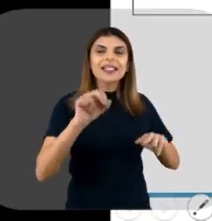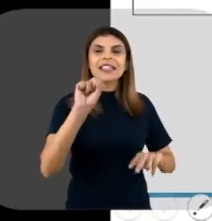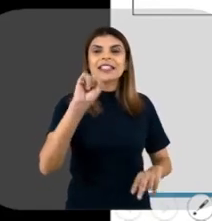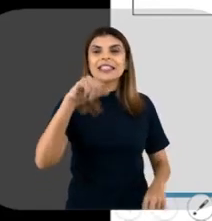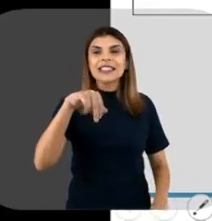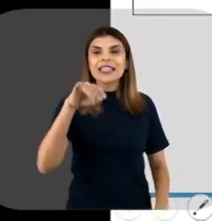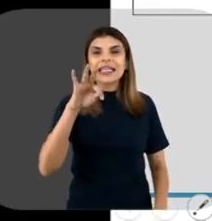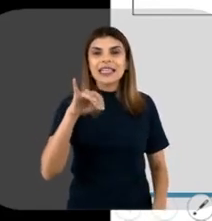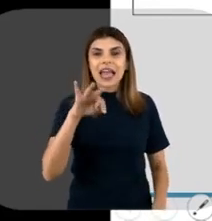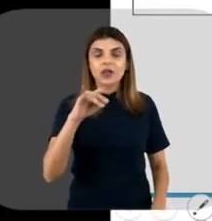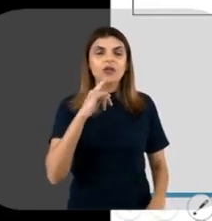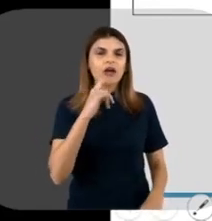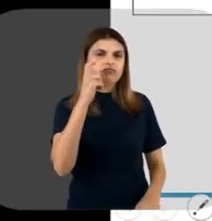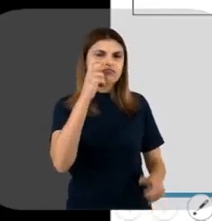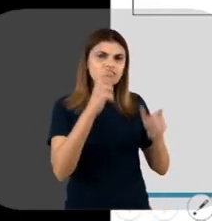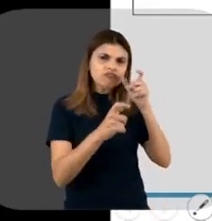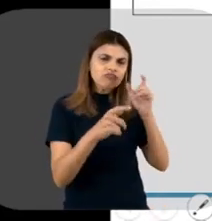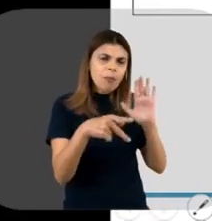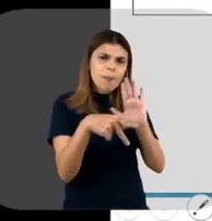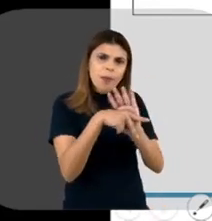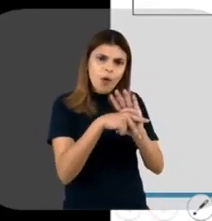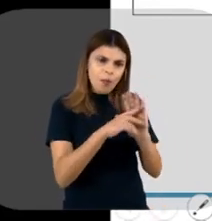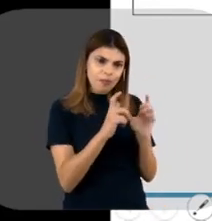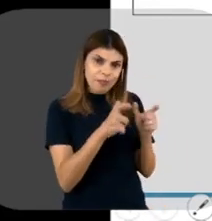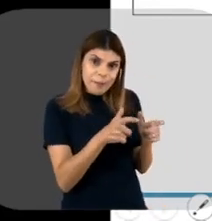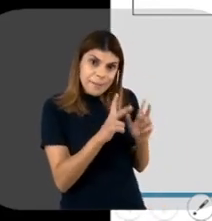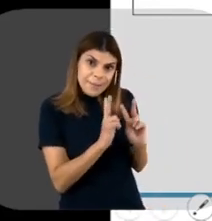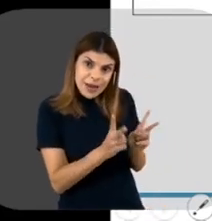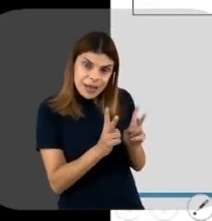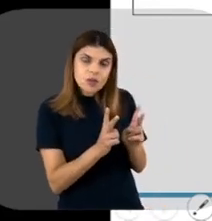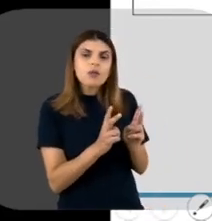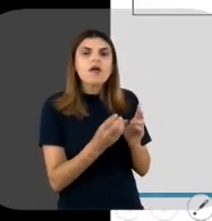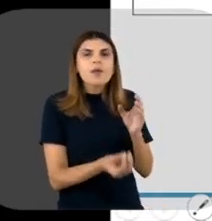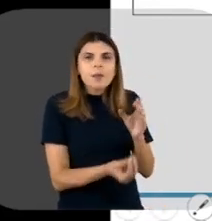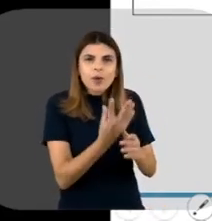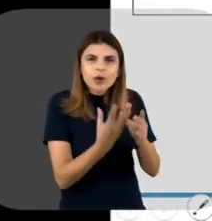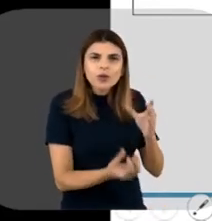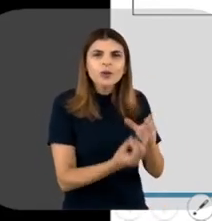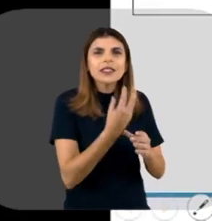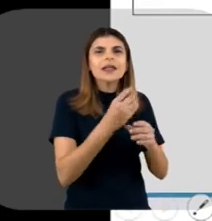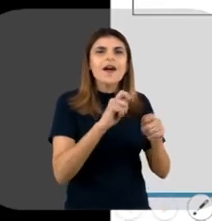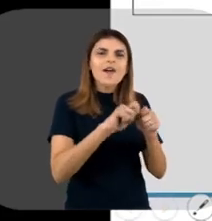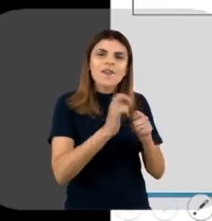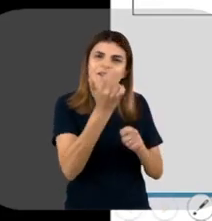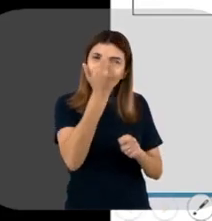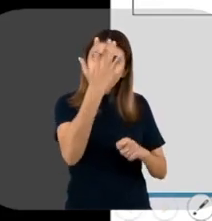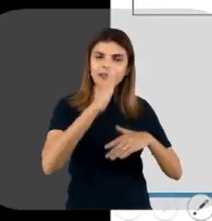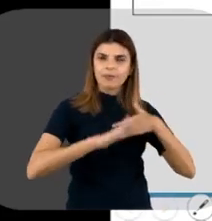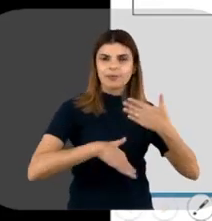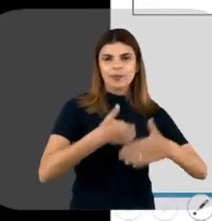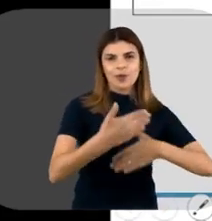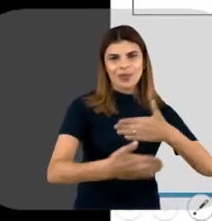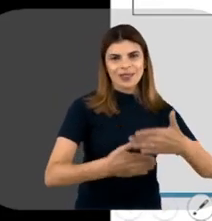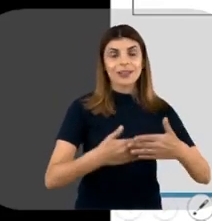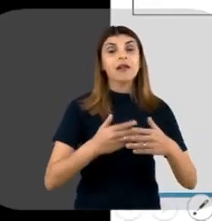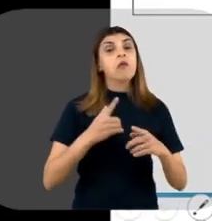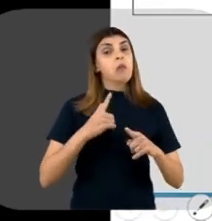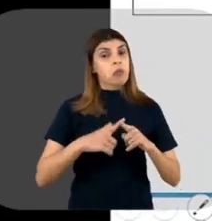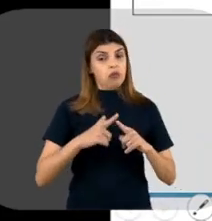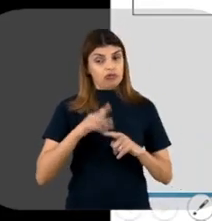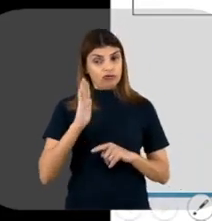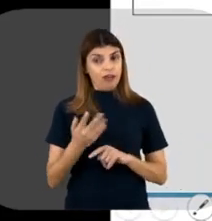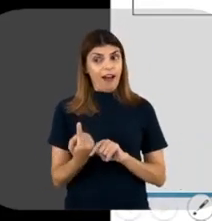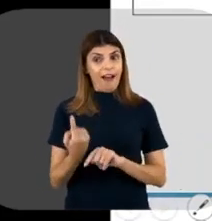plasmídeo de interesse, né? Que é o vetor para facilitar esse processo, né? Porque,